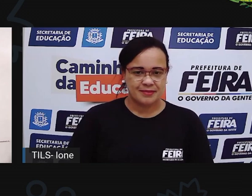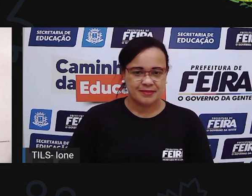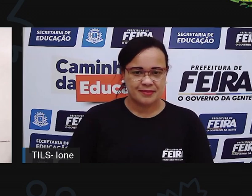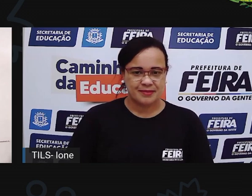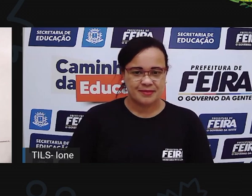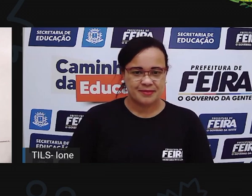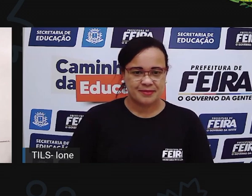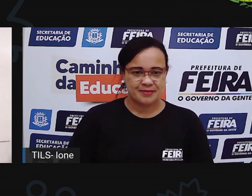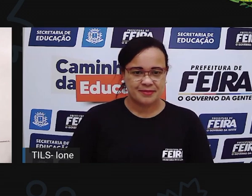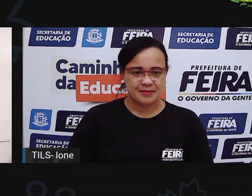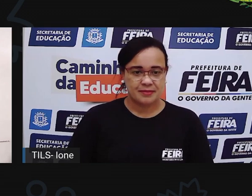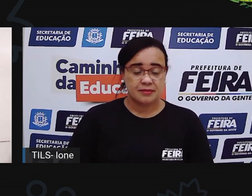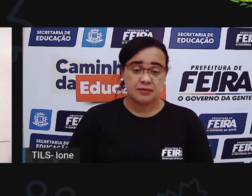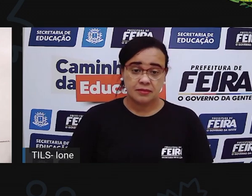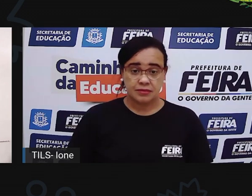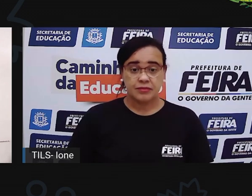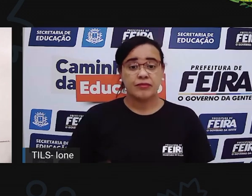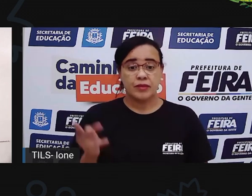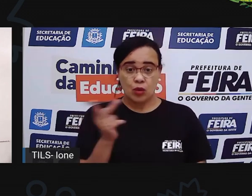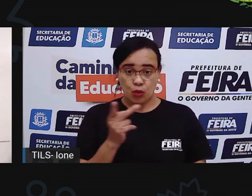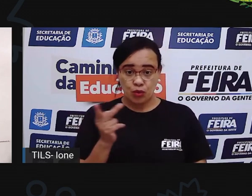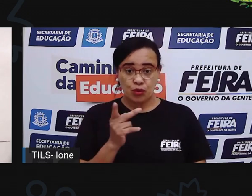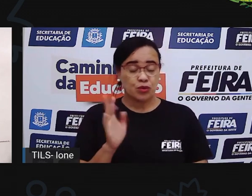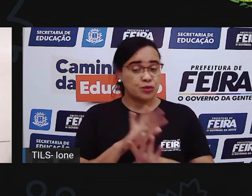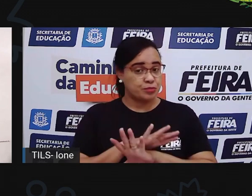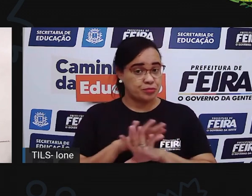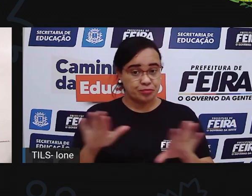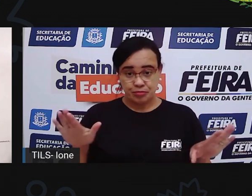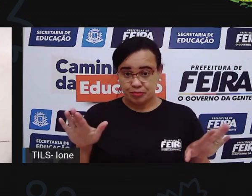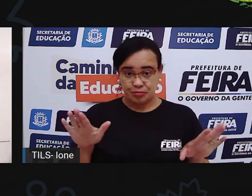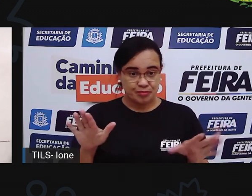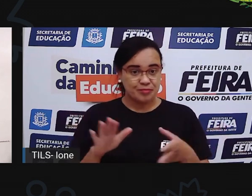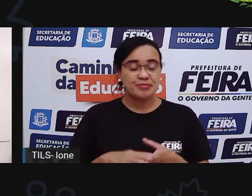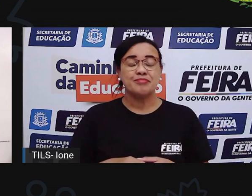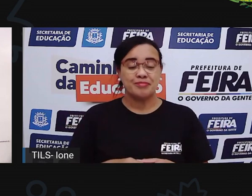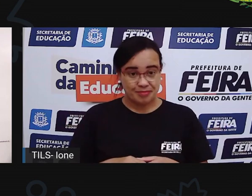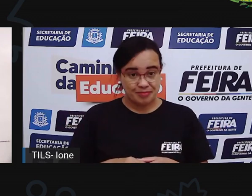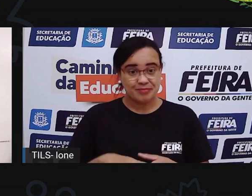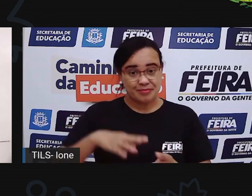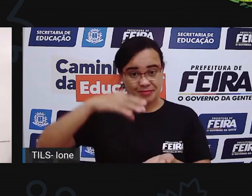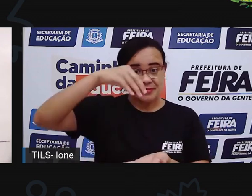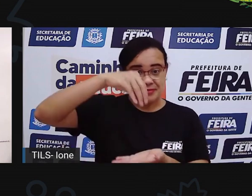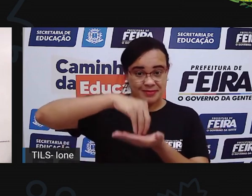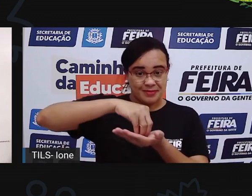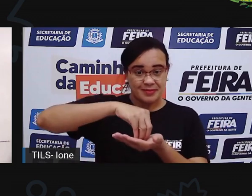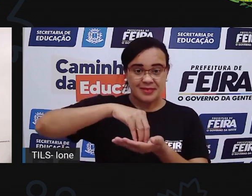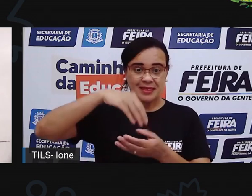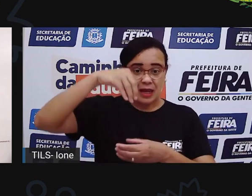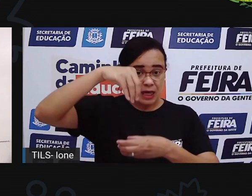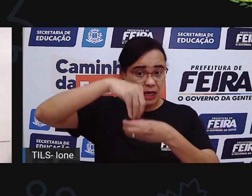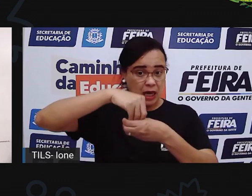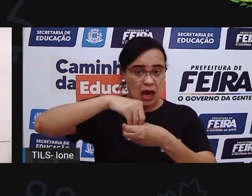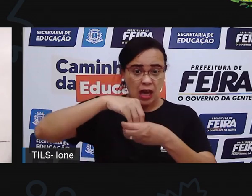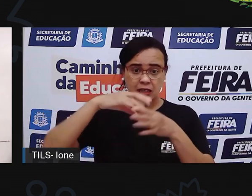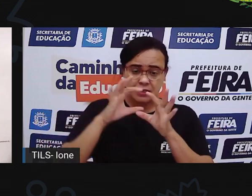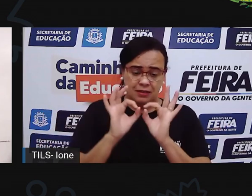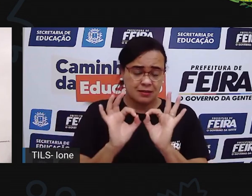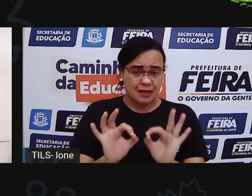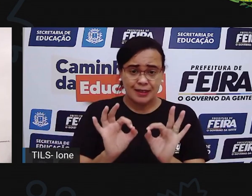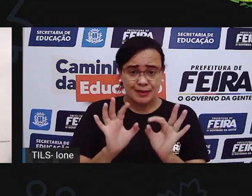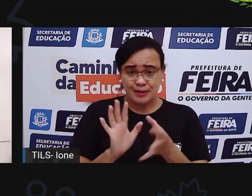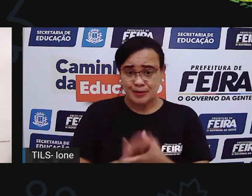Pronto. Estão os dois prontos, ó. A base e onde a gente assopra para fazer a bola.